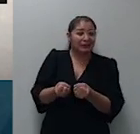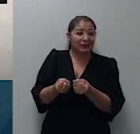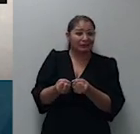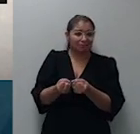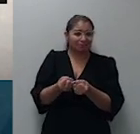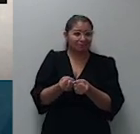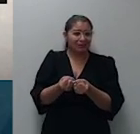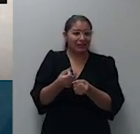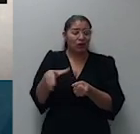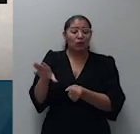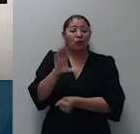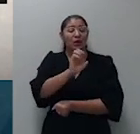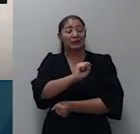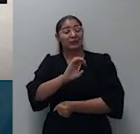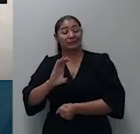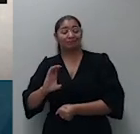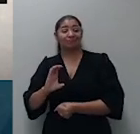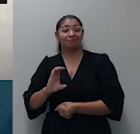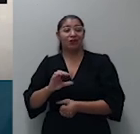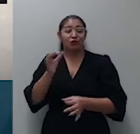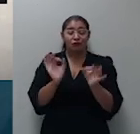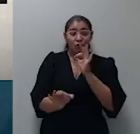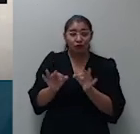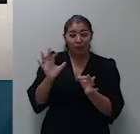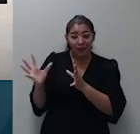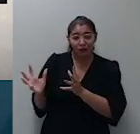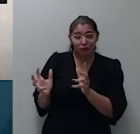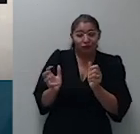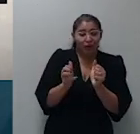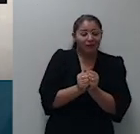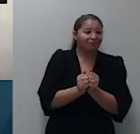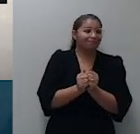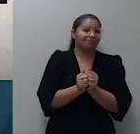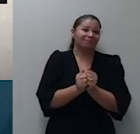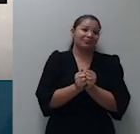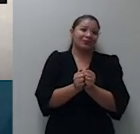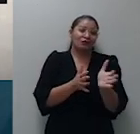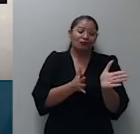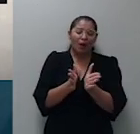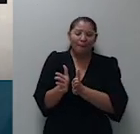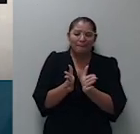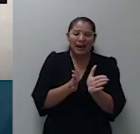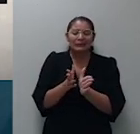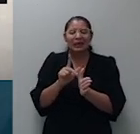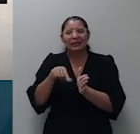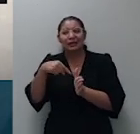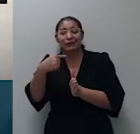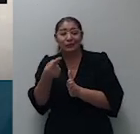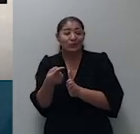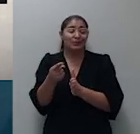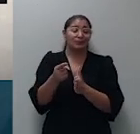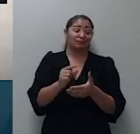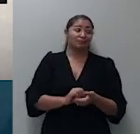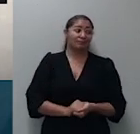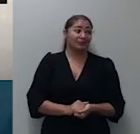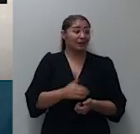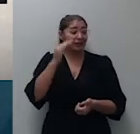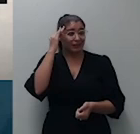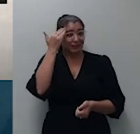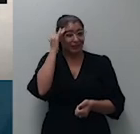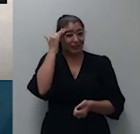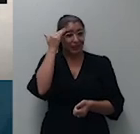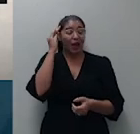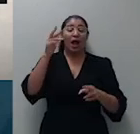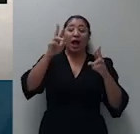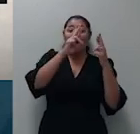em julgamento conjunto das ações julgou parcialmente procedentes ambas as ações entendendo que a responsabilidade pelo acidente